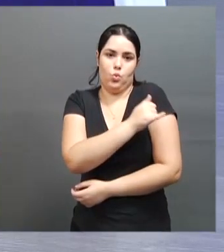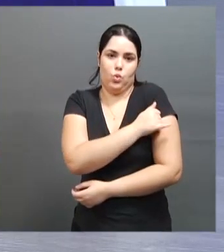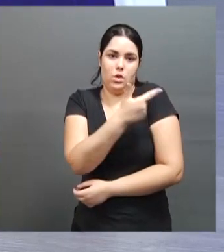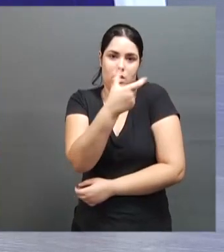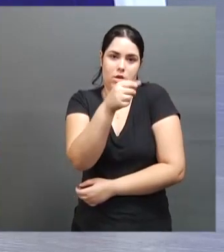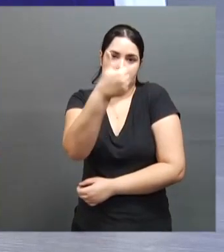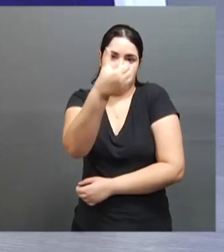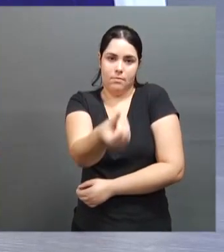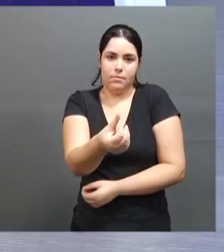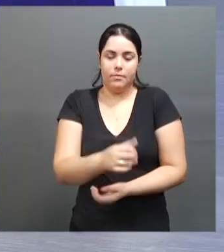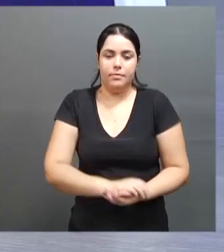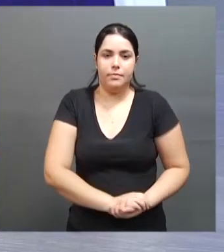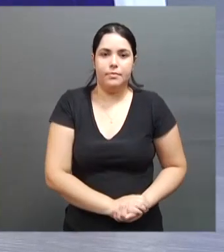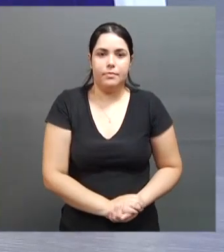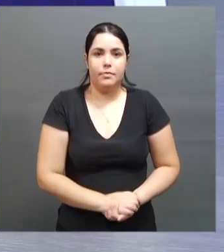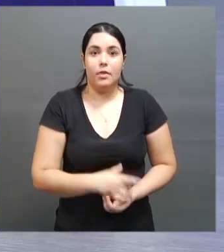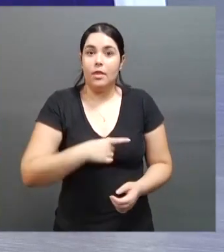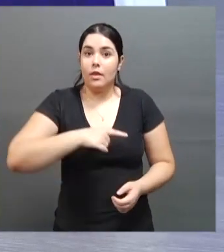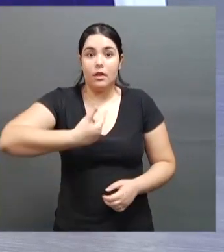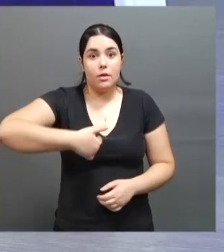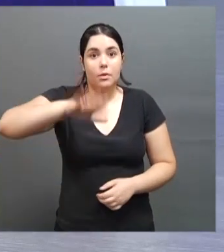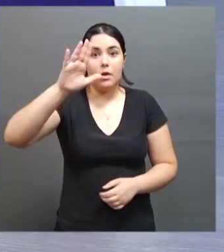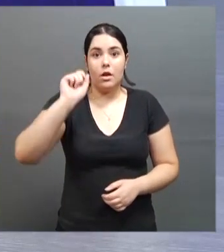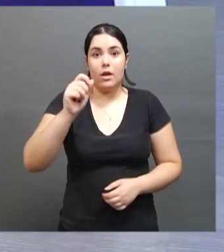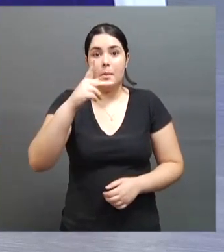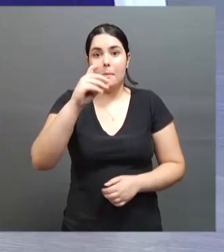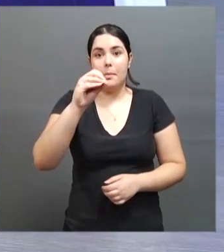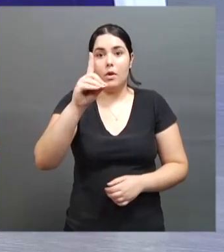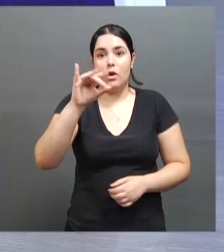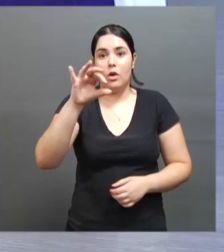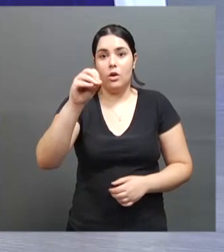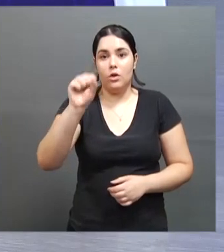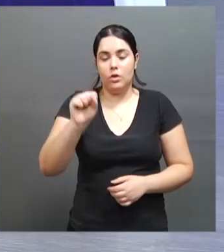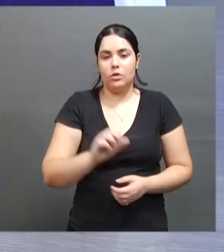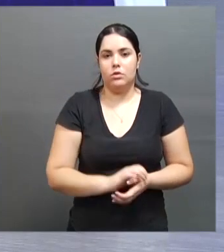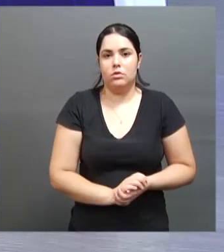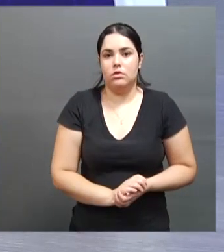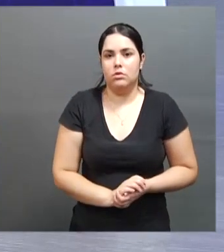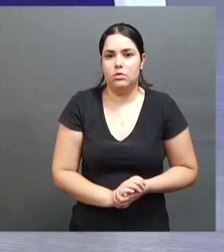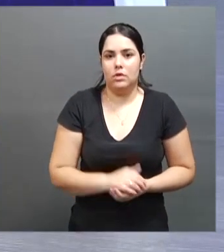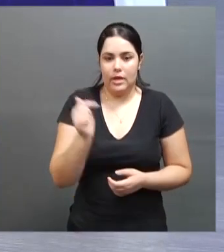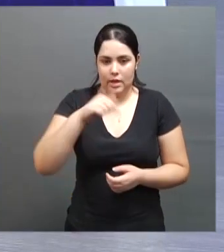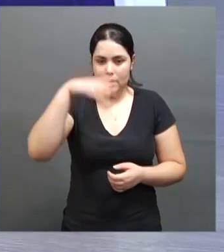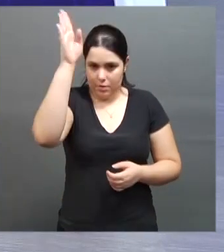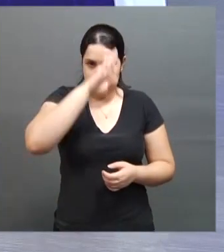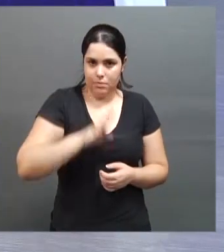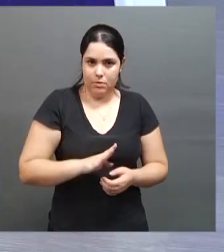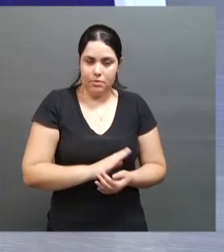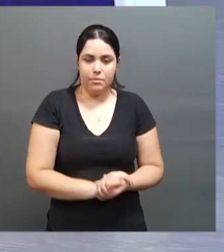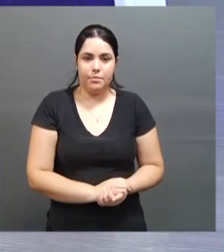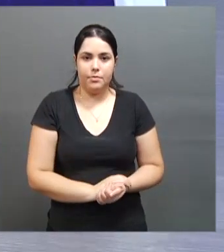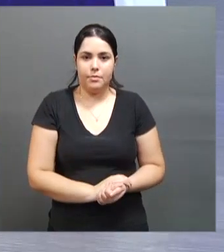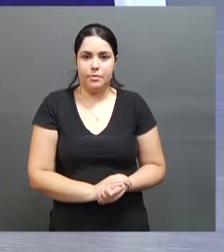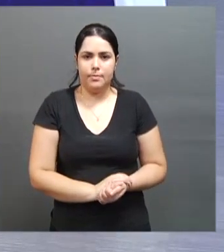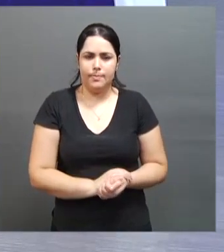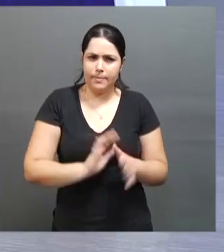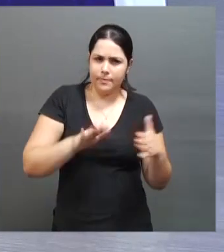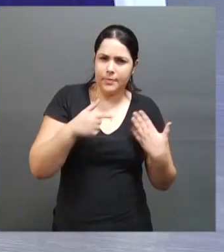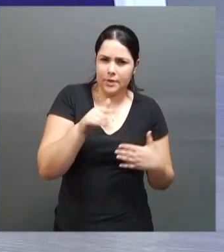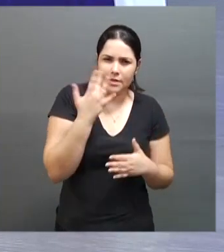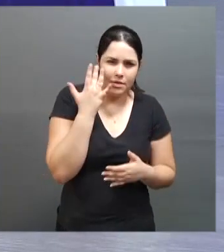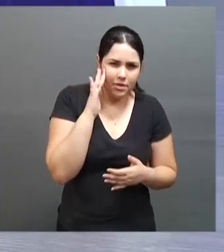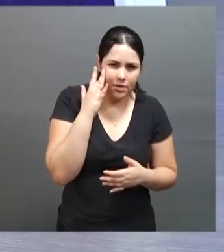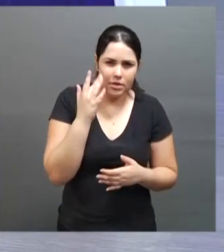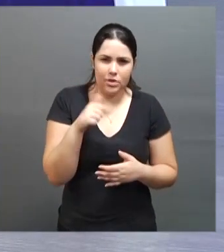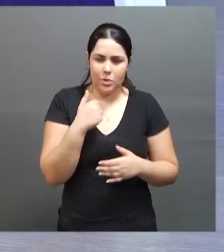2016, foi o maior número de pódios da nossa delegação paralímpica. Então, você acha que a gente